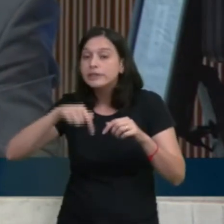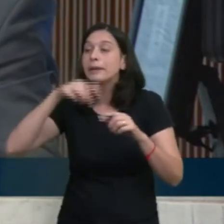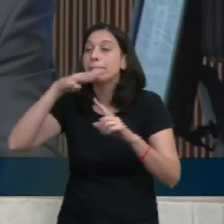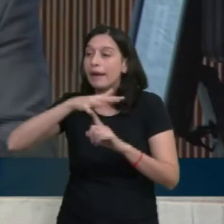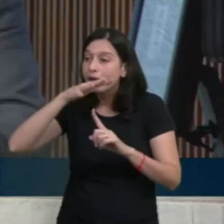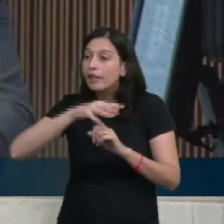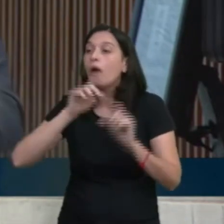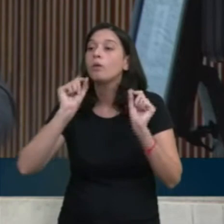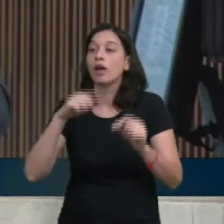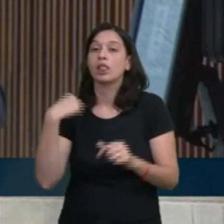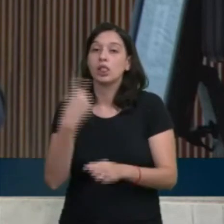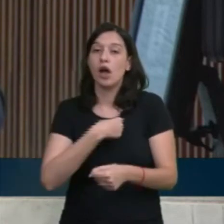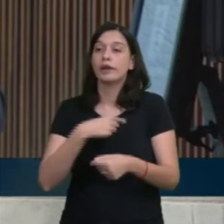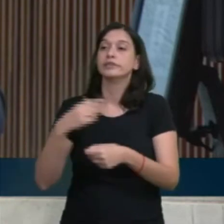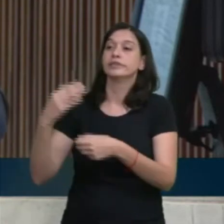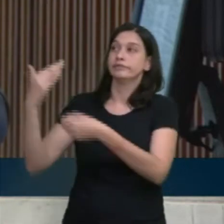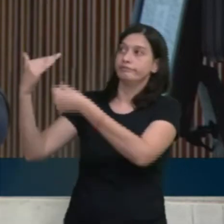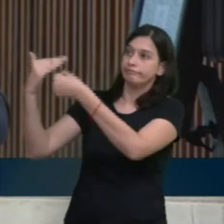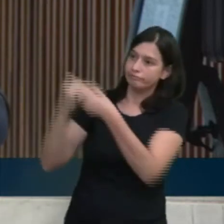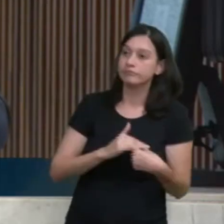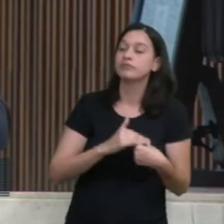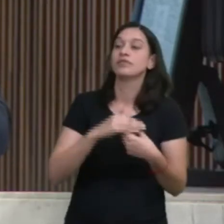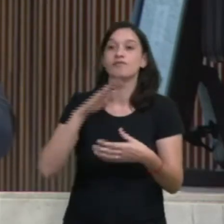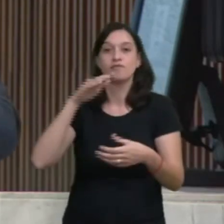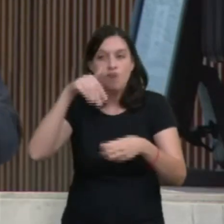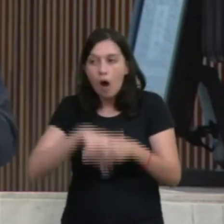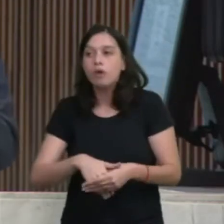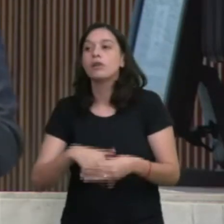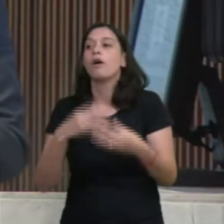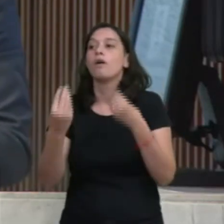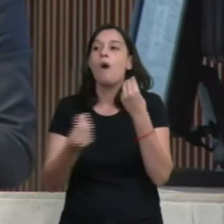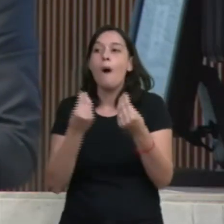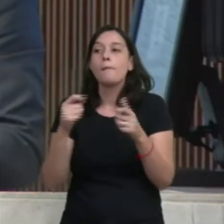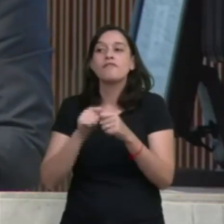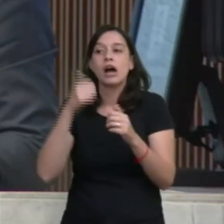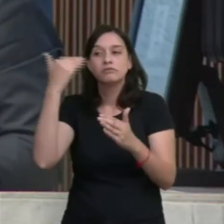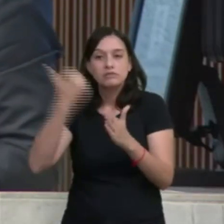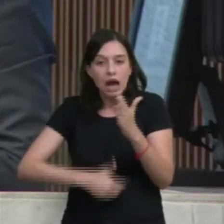sendo pressionado aqui hoje a votar essa aberração desse aumento abusivo.